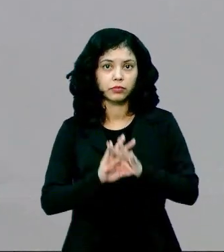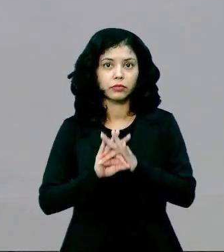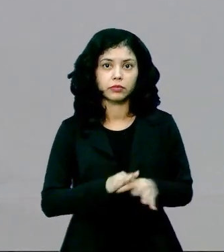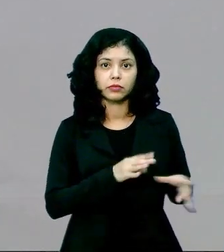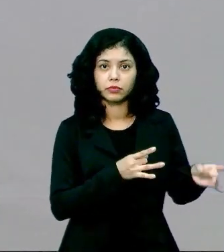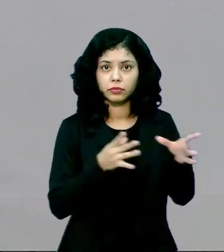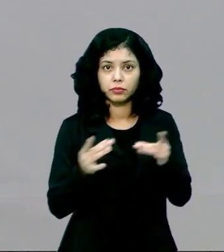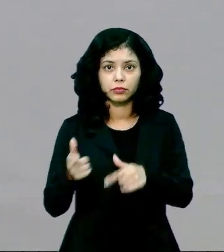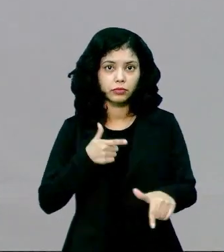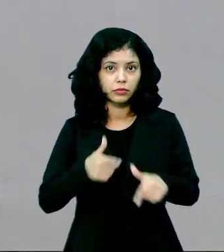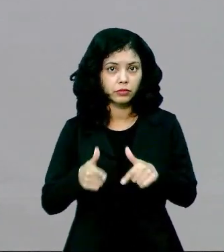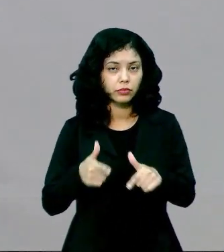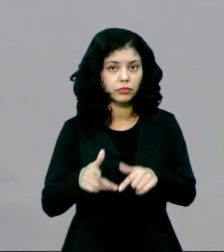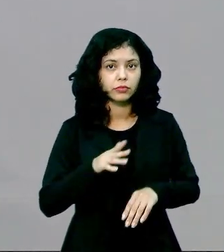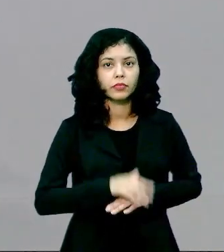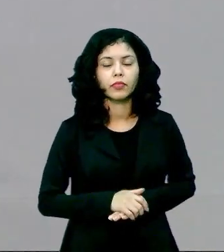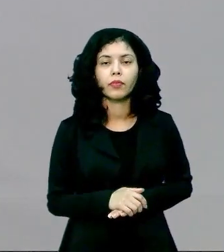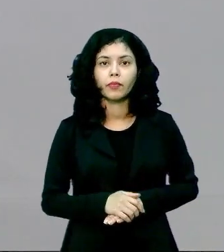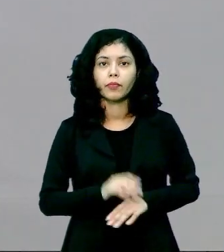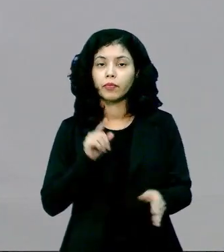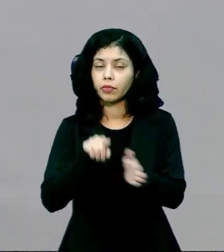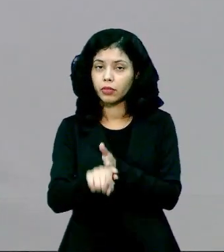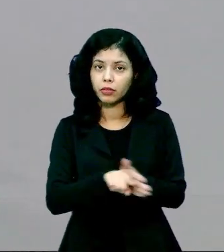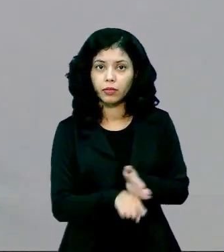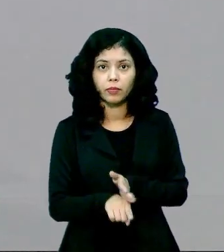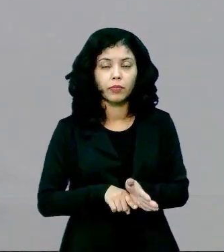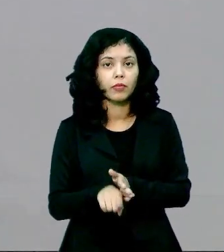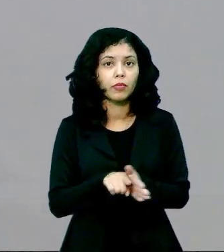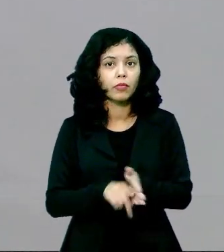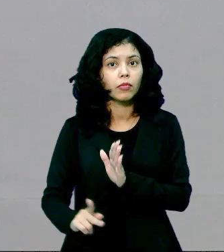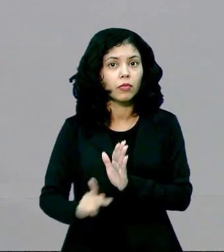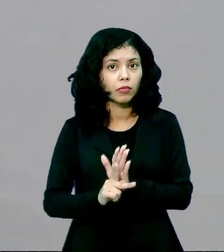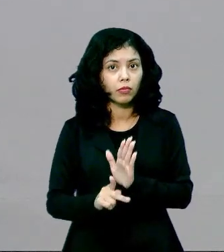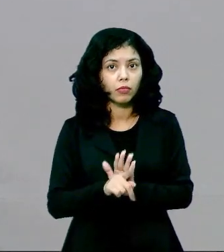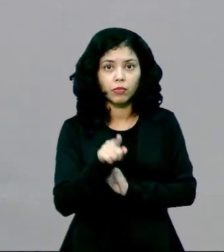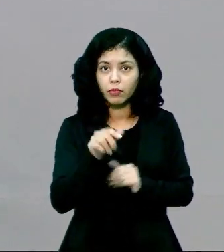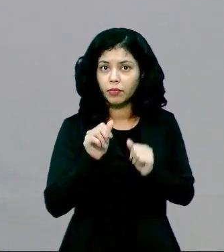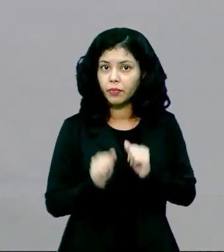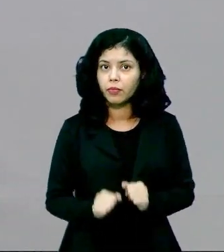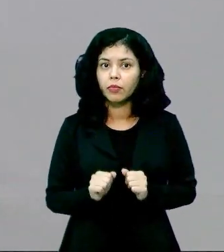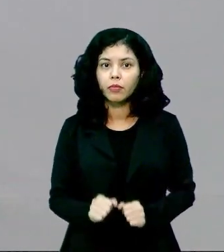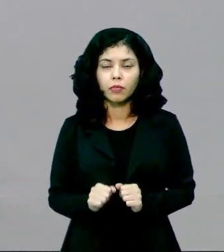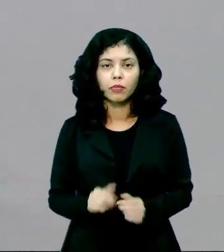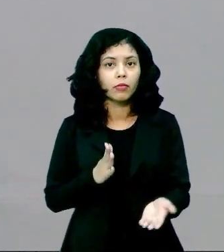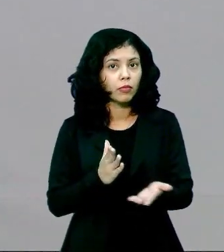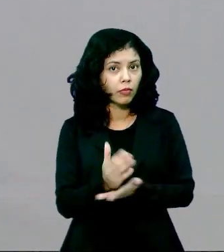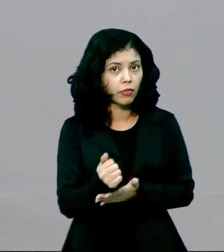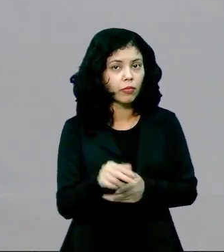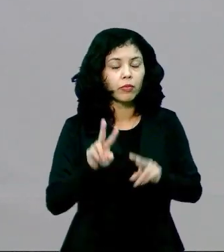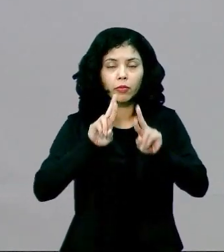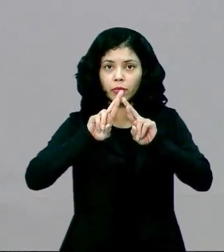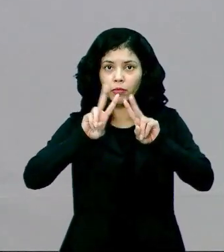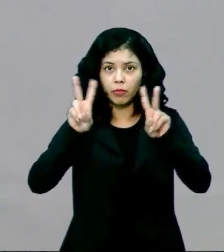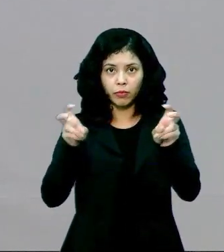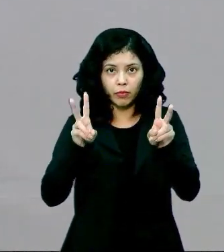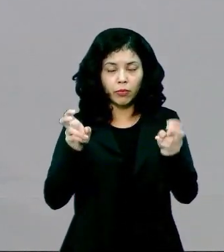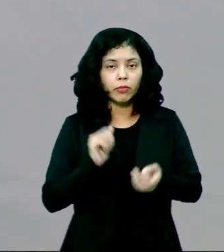vinculada ao mercado de trabalho. As pesquisas, que inclusive você pode estar buscando a